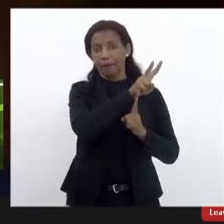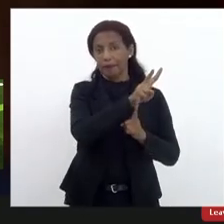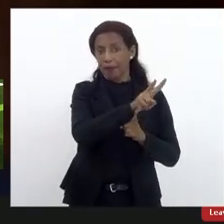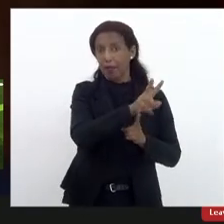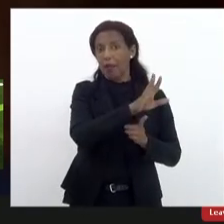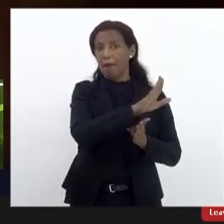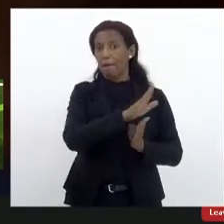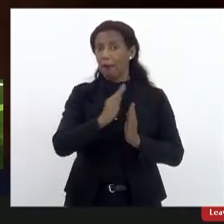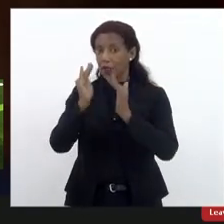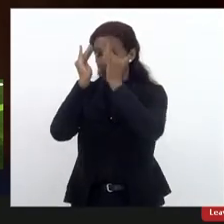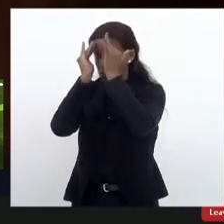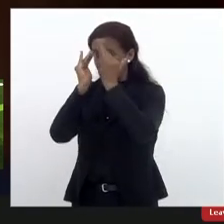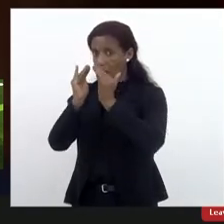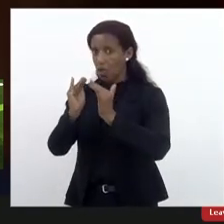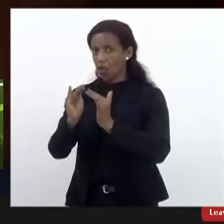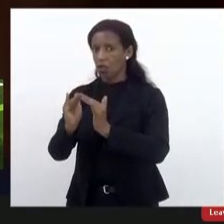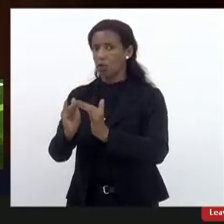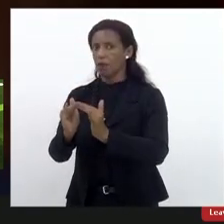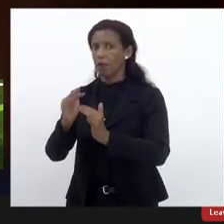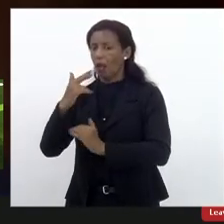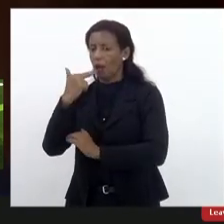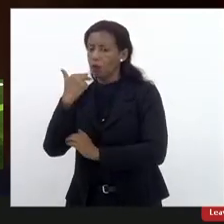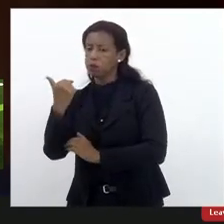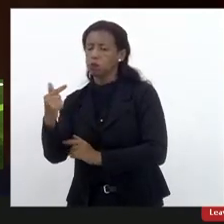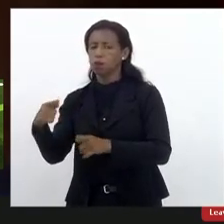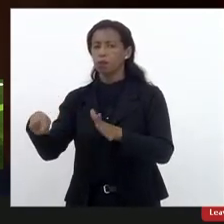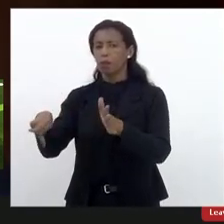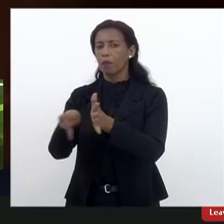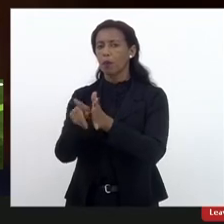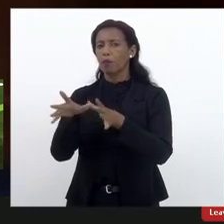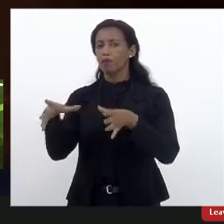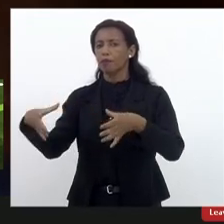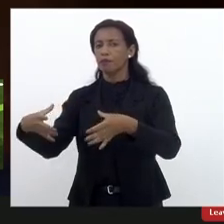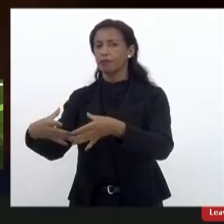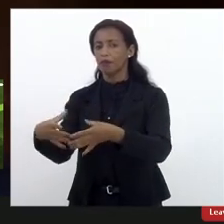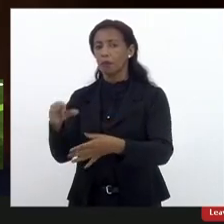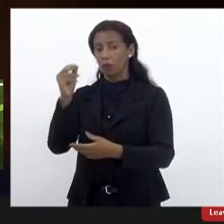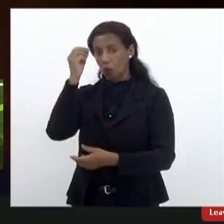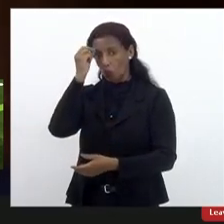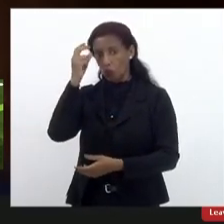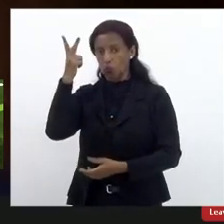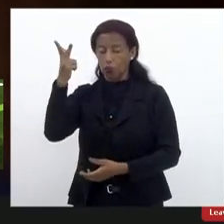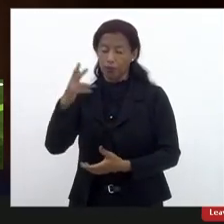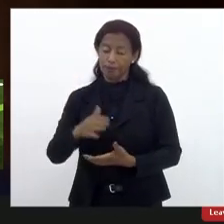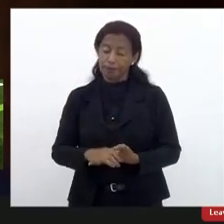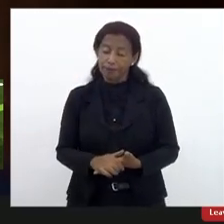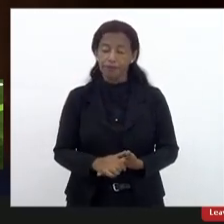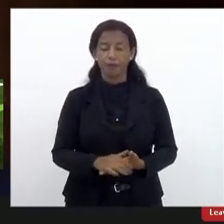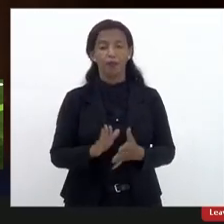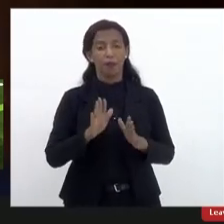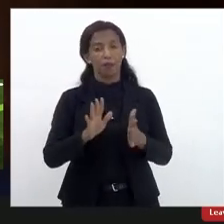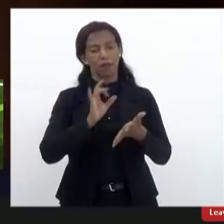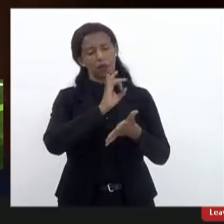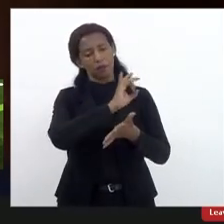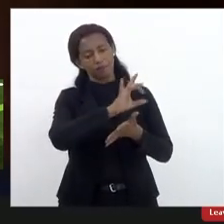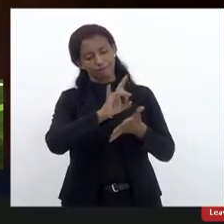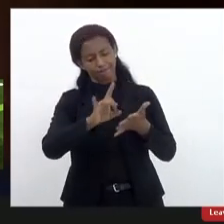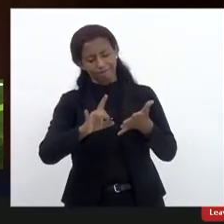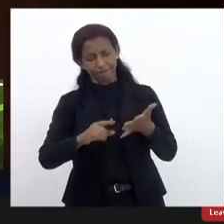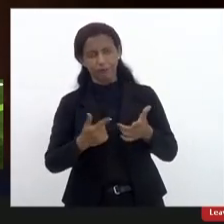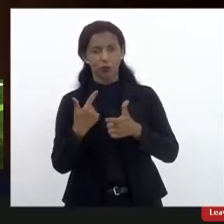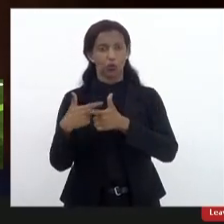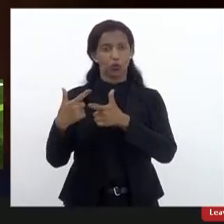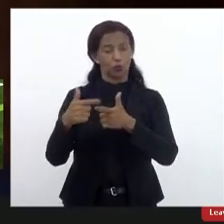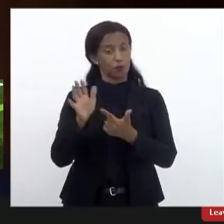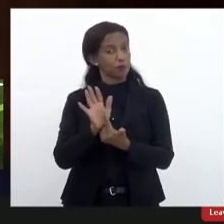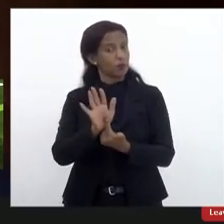que respeitado o bilinguismo, porque é um direito, mas são situações que realmente nos afligem. mas essas são questões contemporâneas, eu